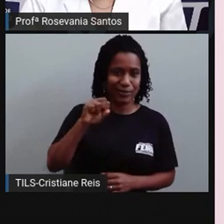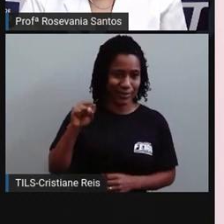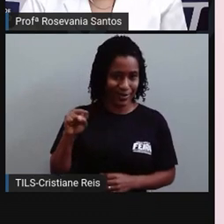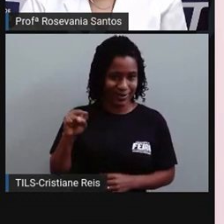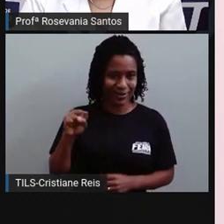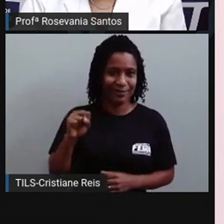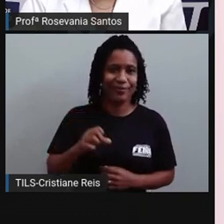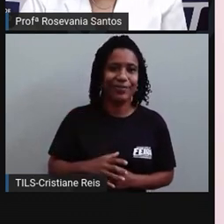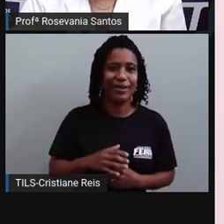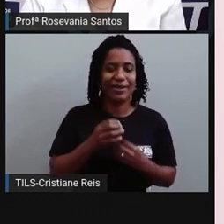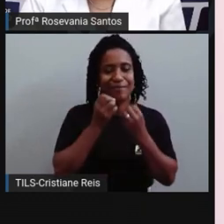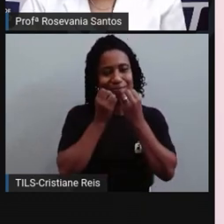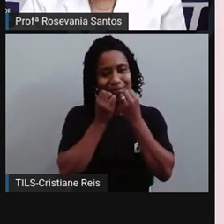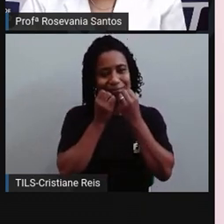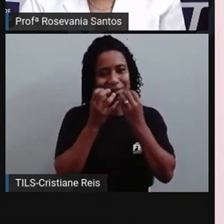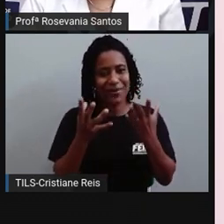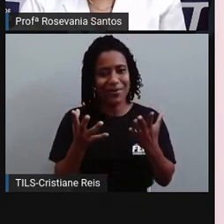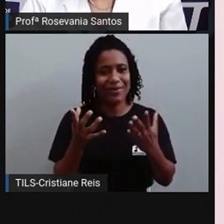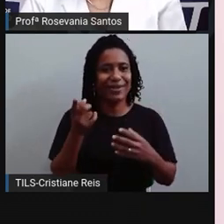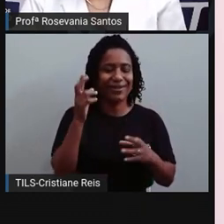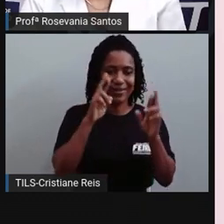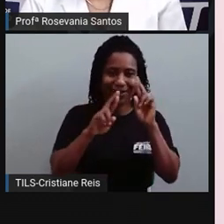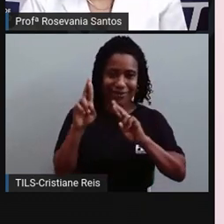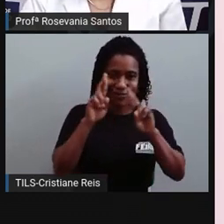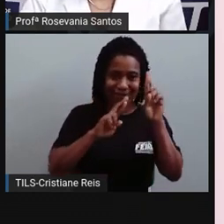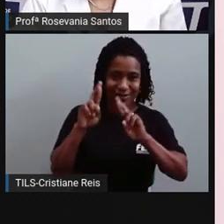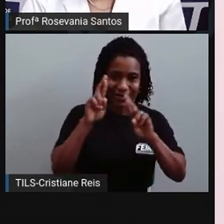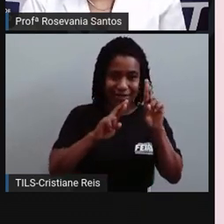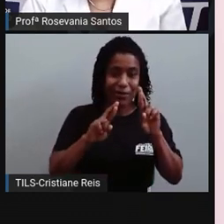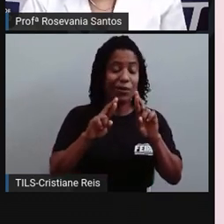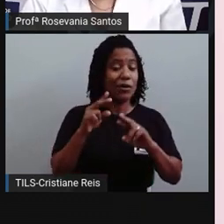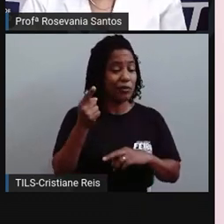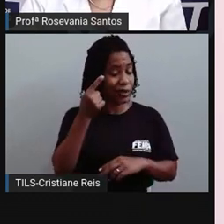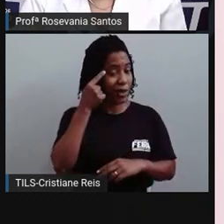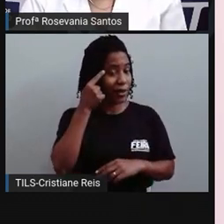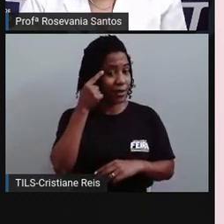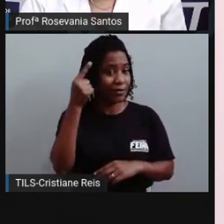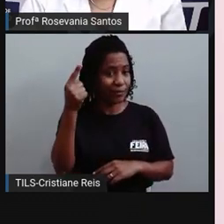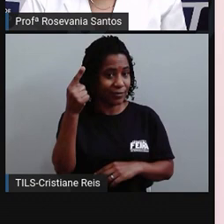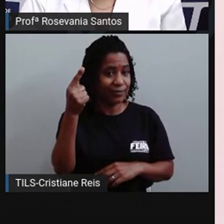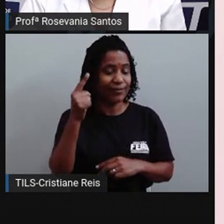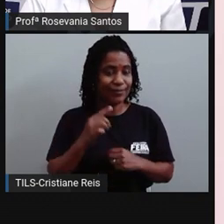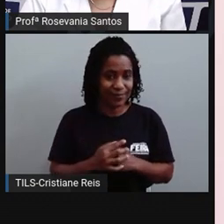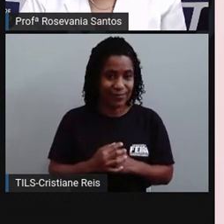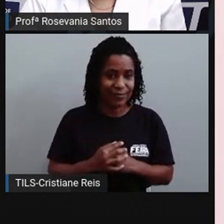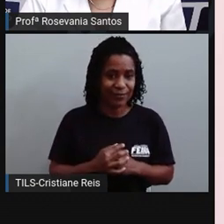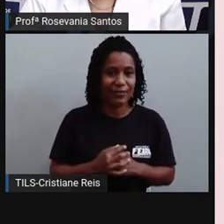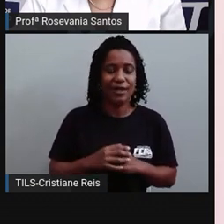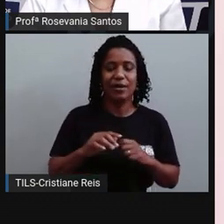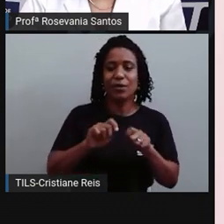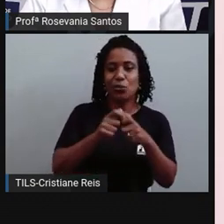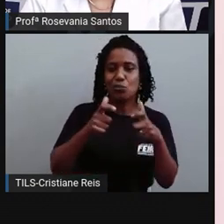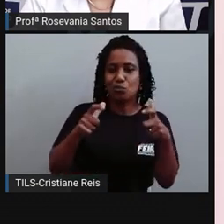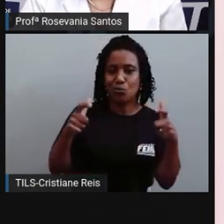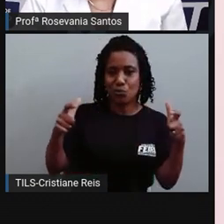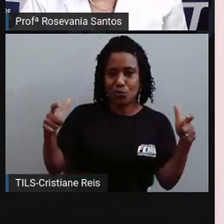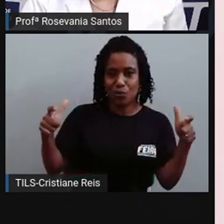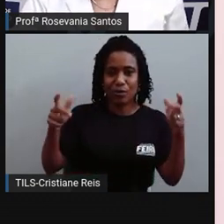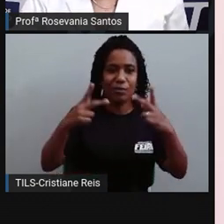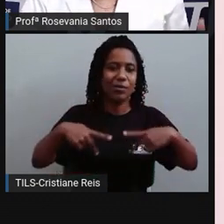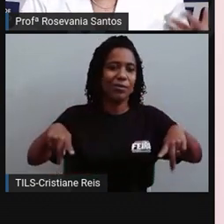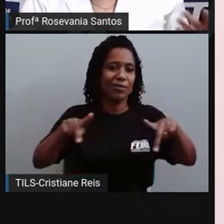Bom, gente, para a revisão de hoje, o que eu quero chamar a atenção para vocês é exatamente que esse crescimento da população